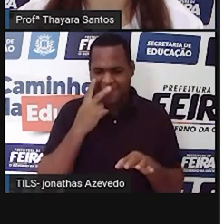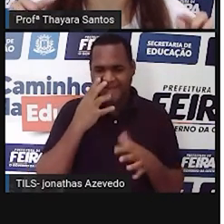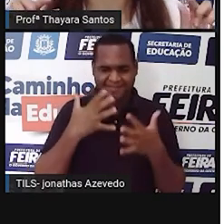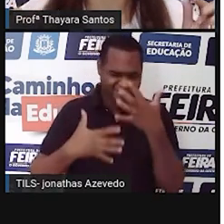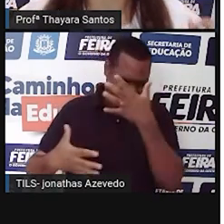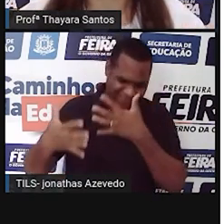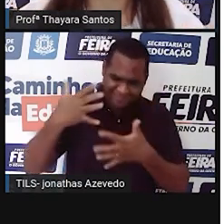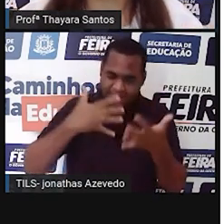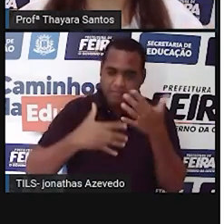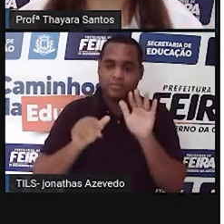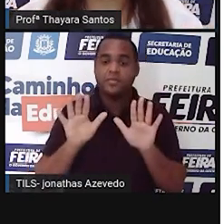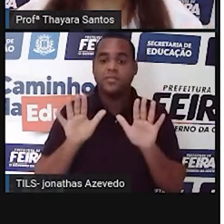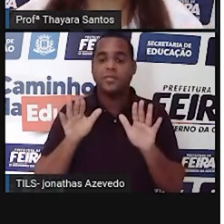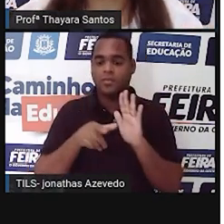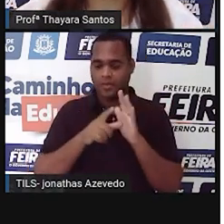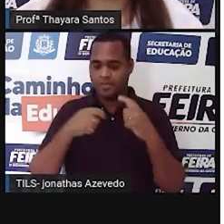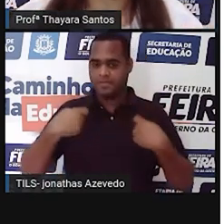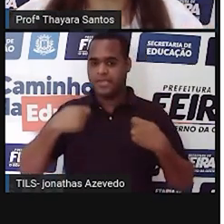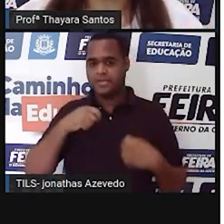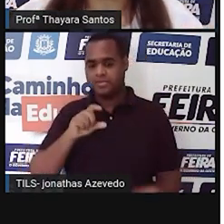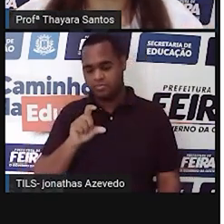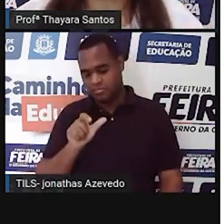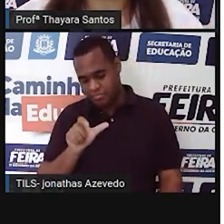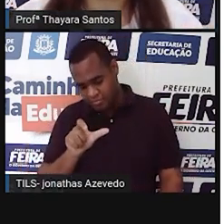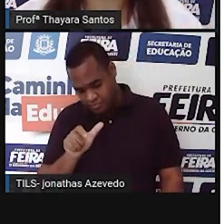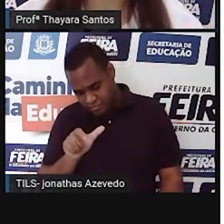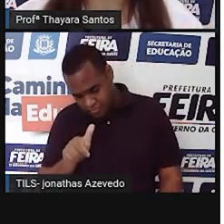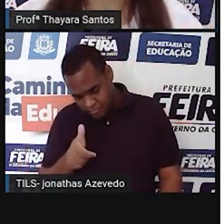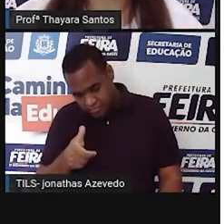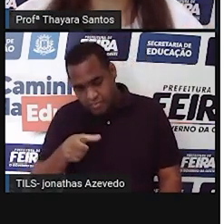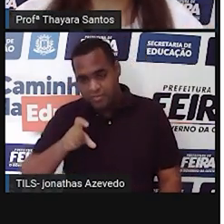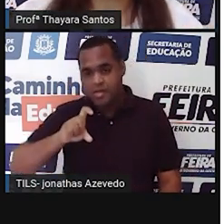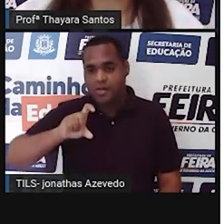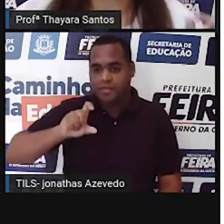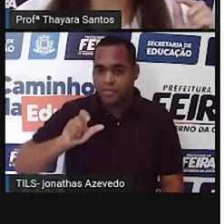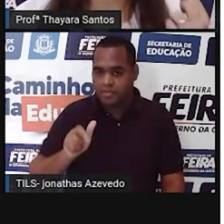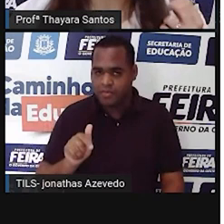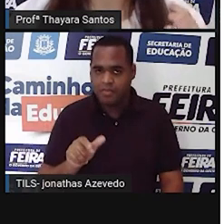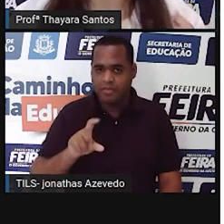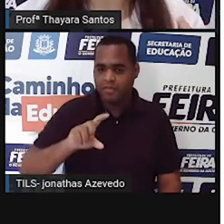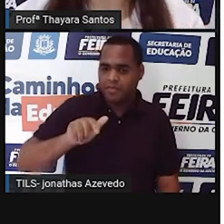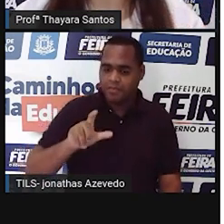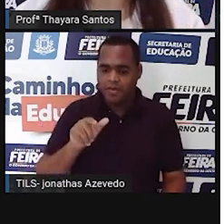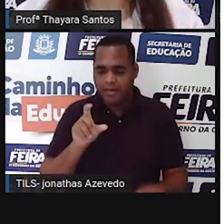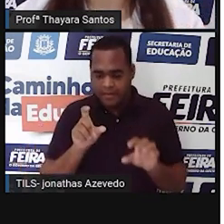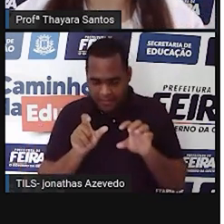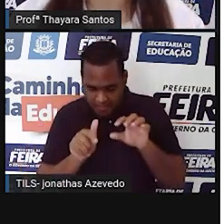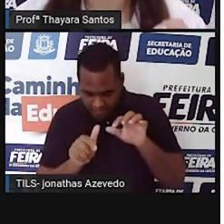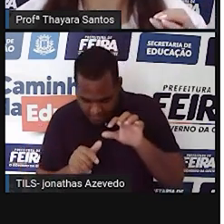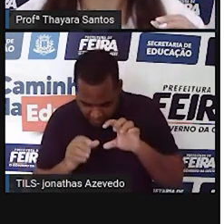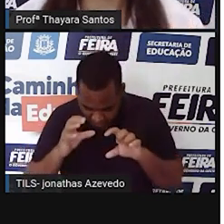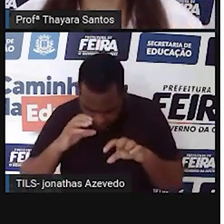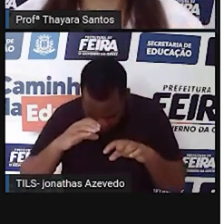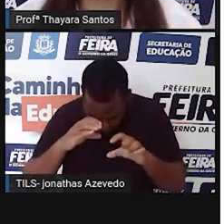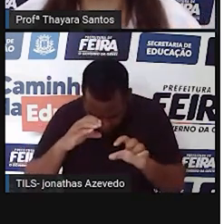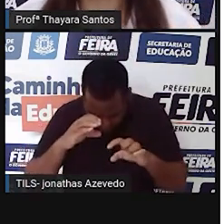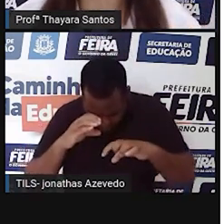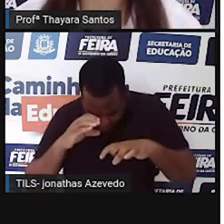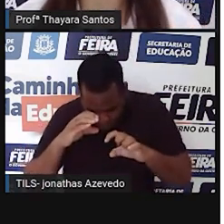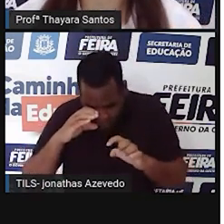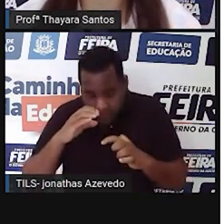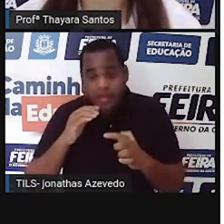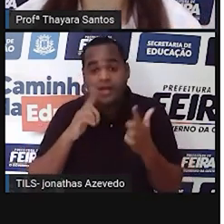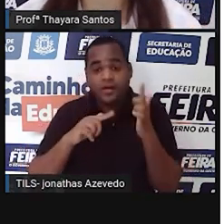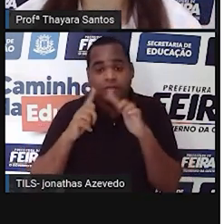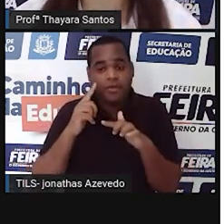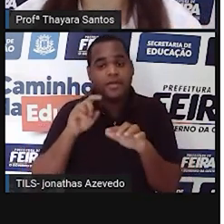embaçado. Então, a gente tem que girar esse macrométrico aqui e o micrométrico, que faz mais este mais fino, pra gente poder enxergar